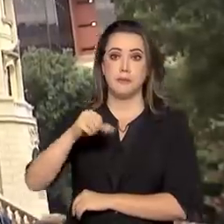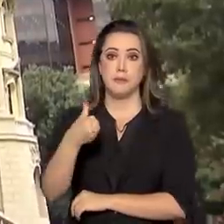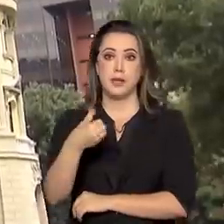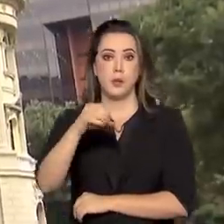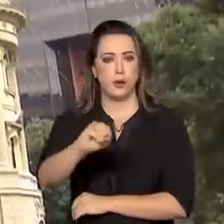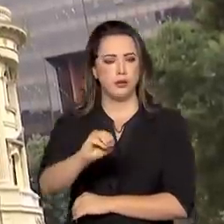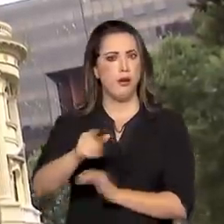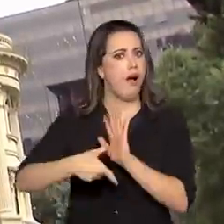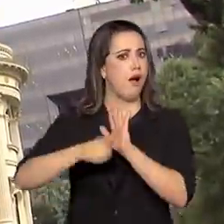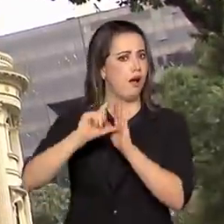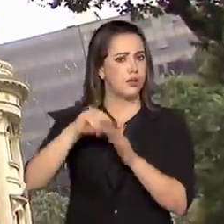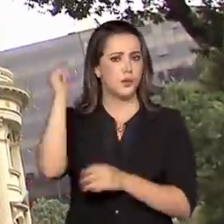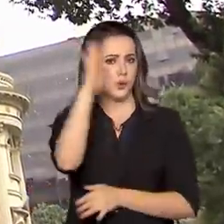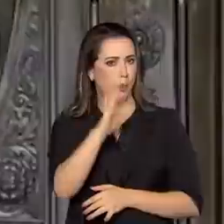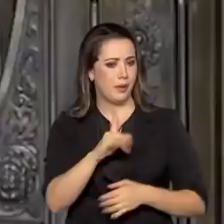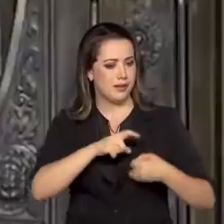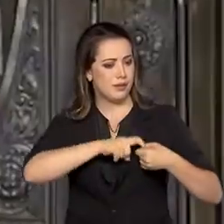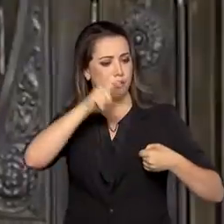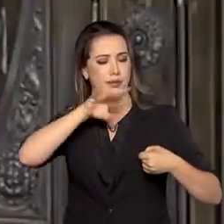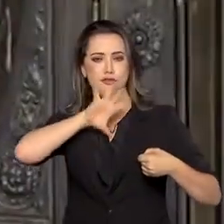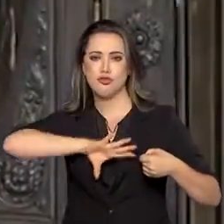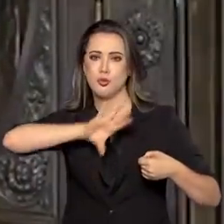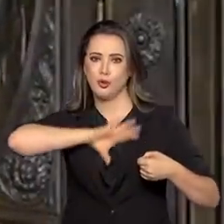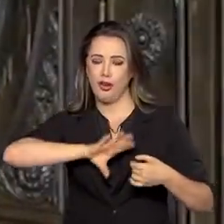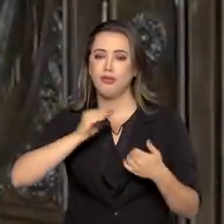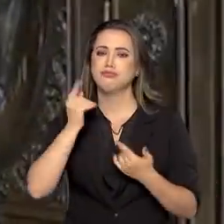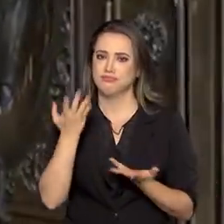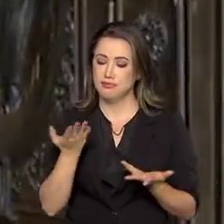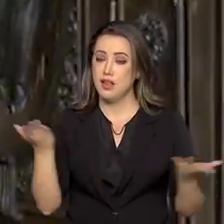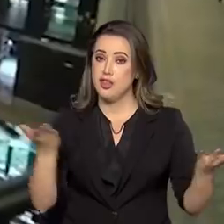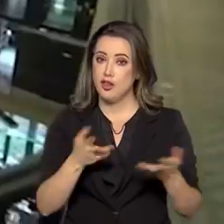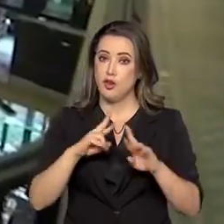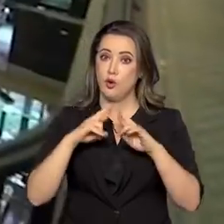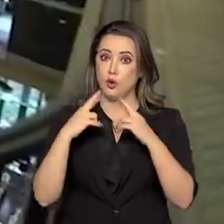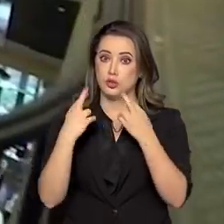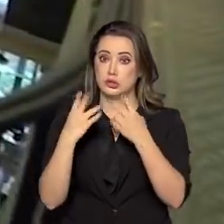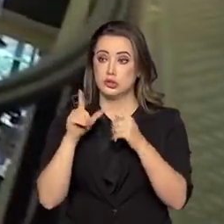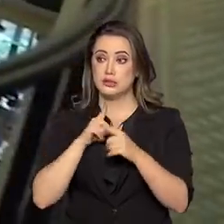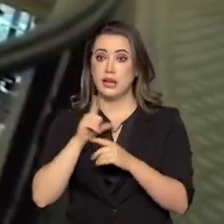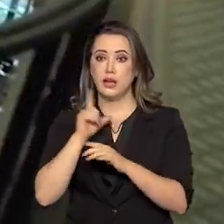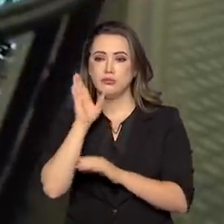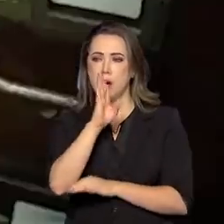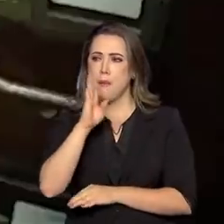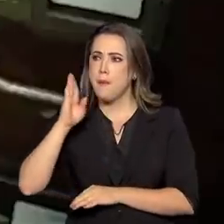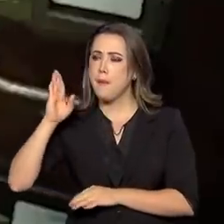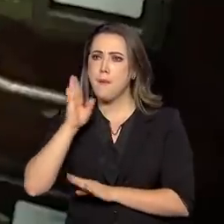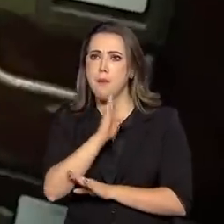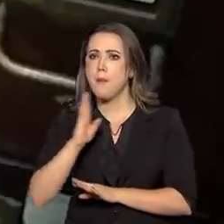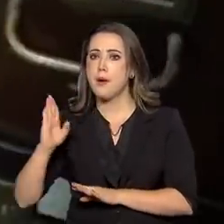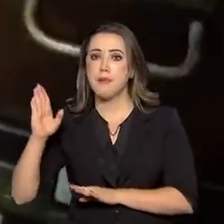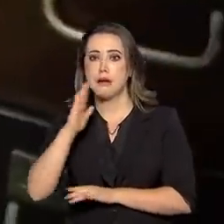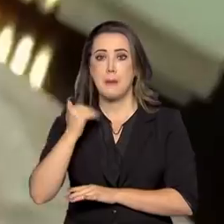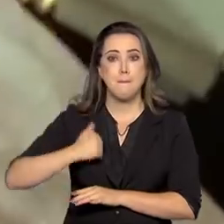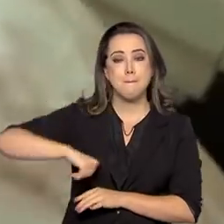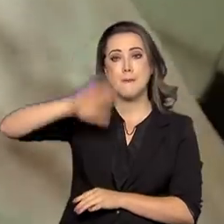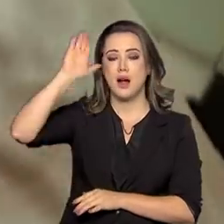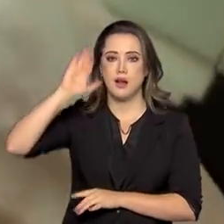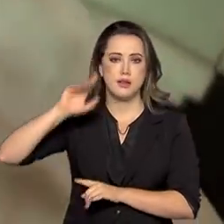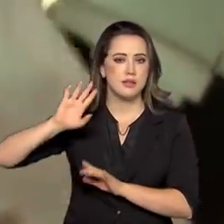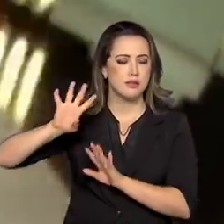antes mesmo do Brasil se tornar independente de Portugal e reúne o maior acervo de itens da América Latina,